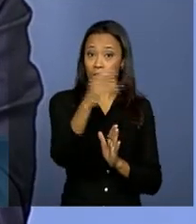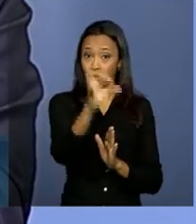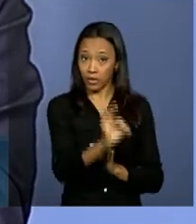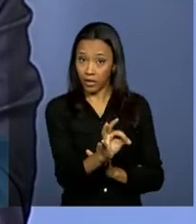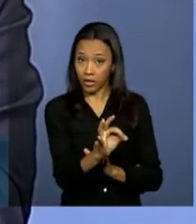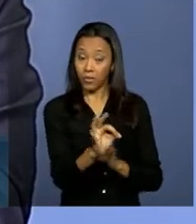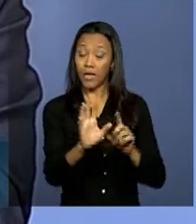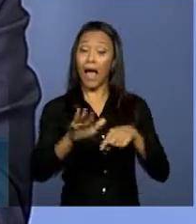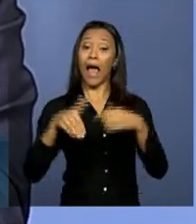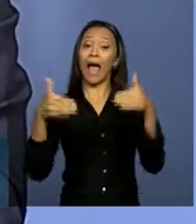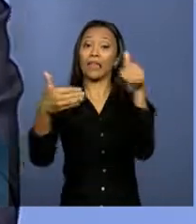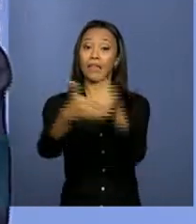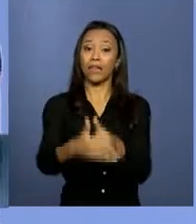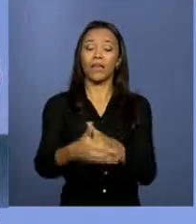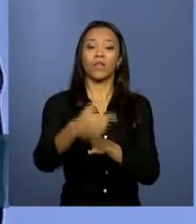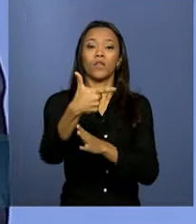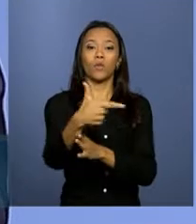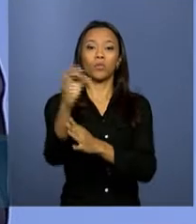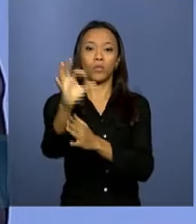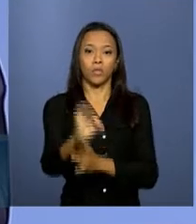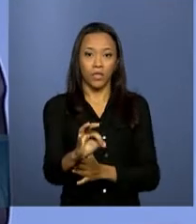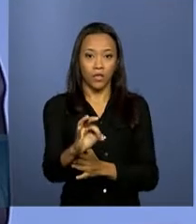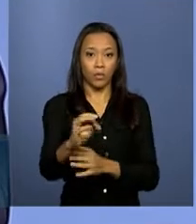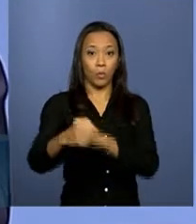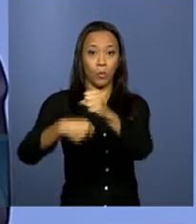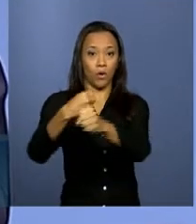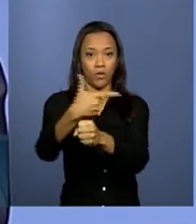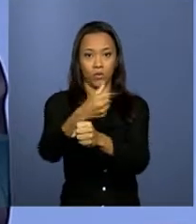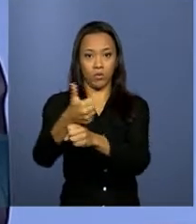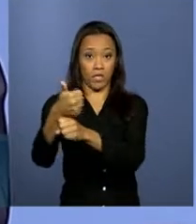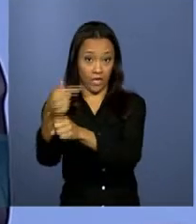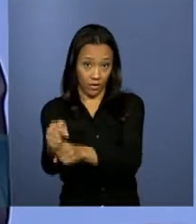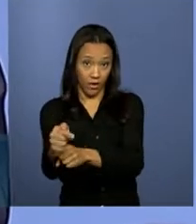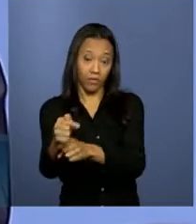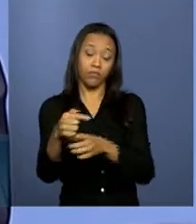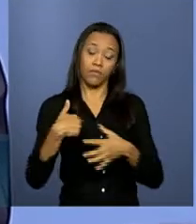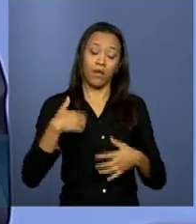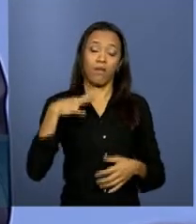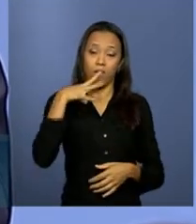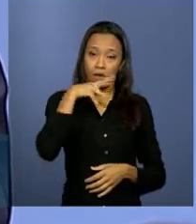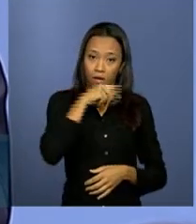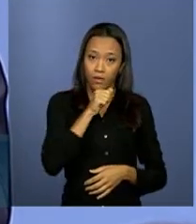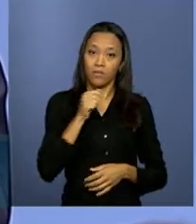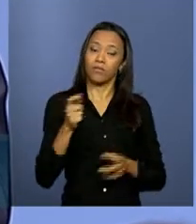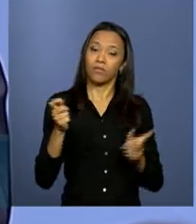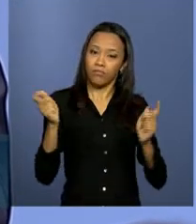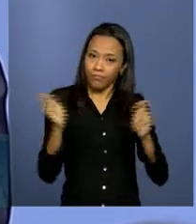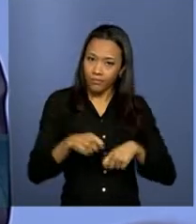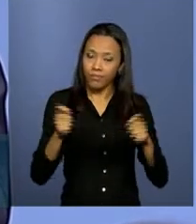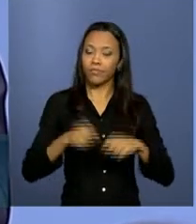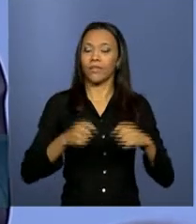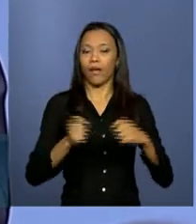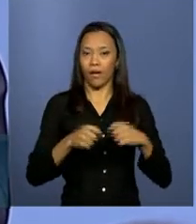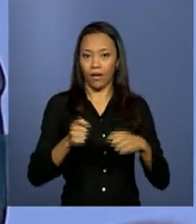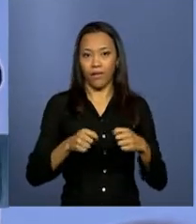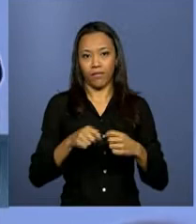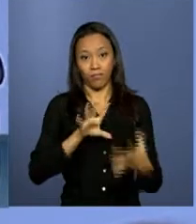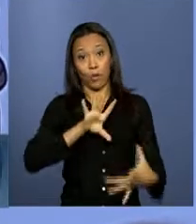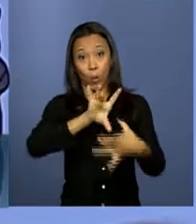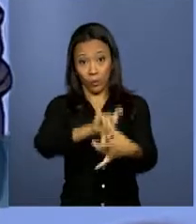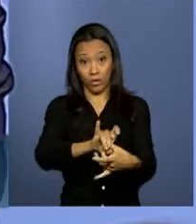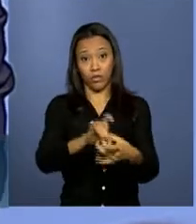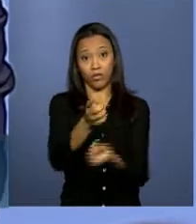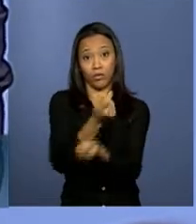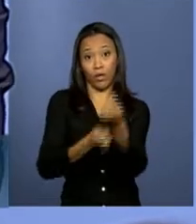2017, eu acho que foi um resultado, ao final, razoável dentro das condições atuais da economia